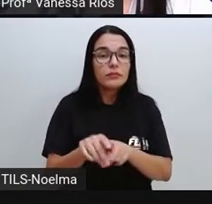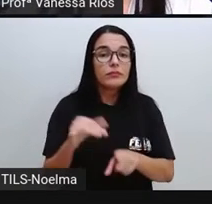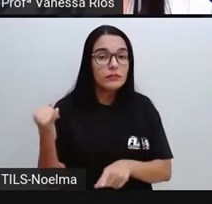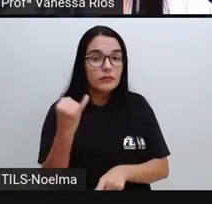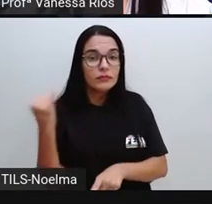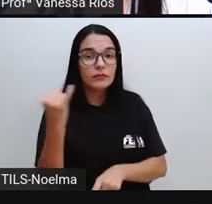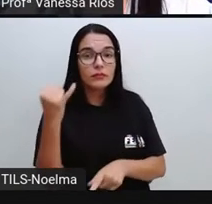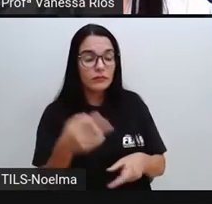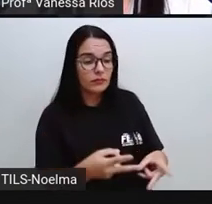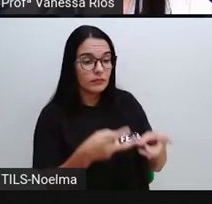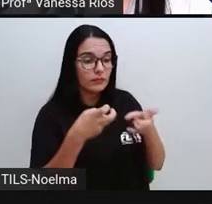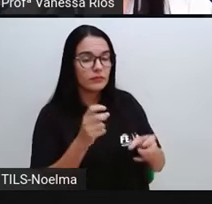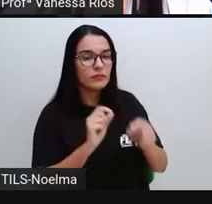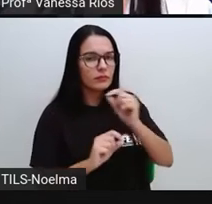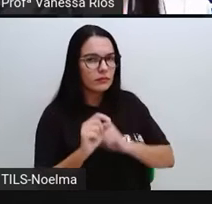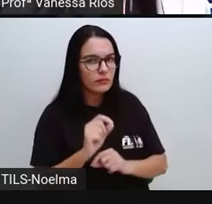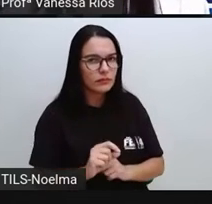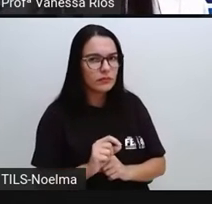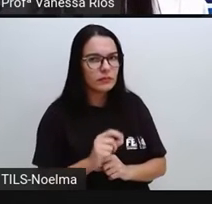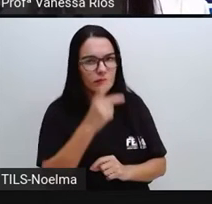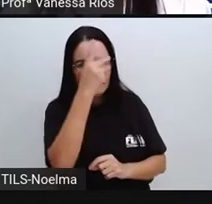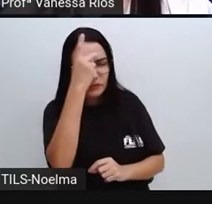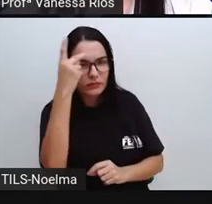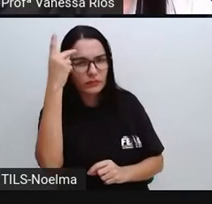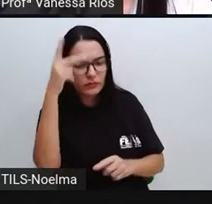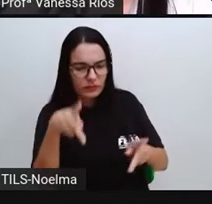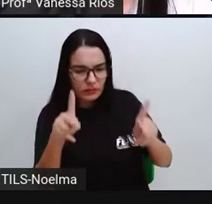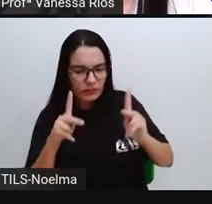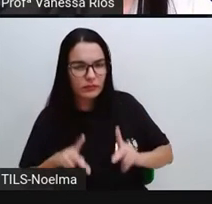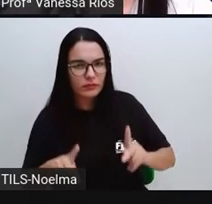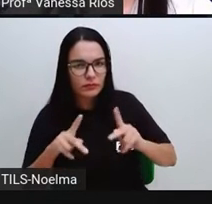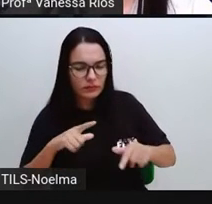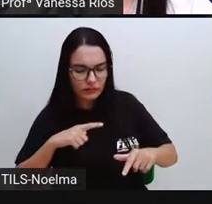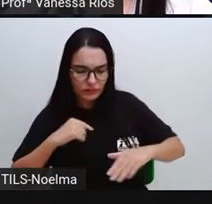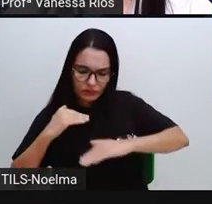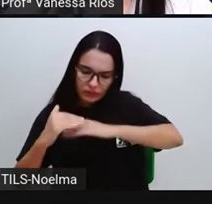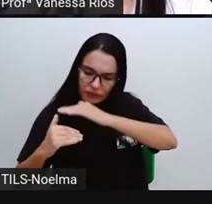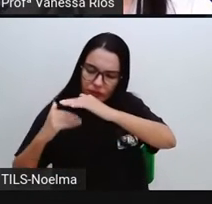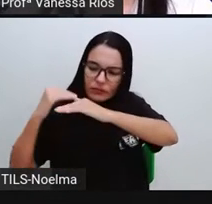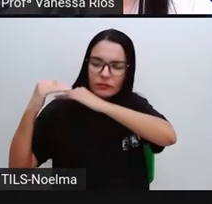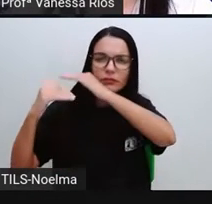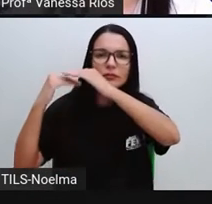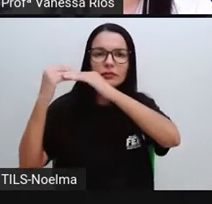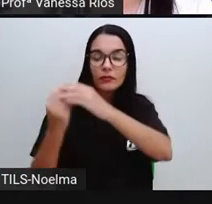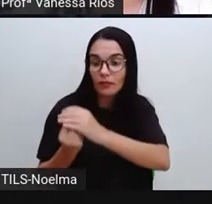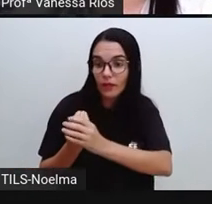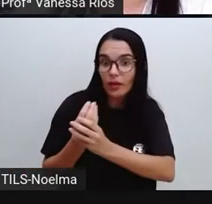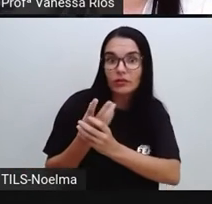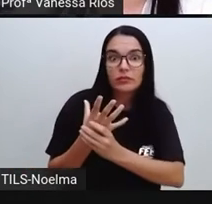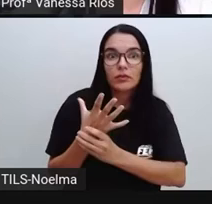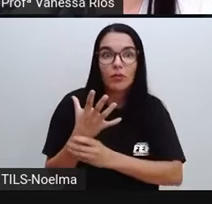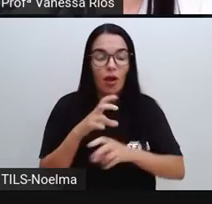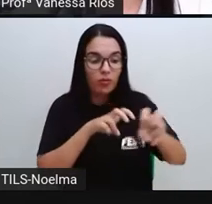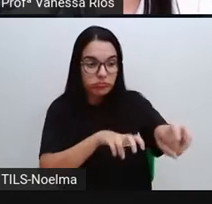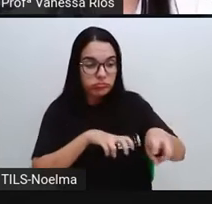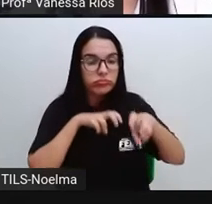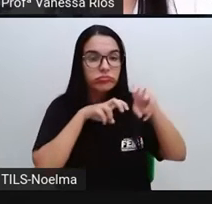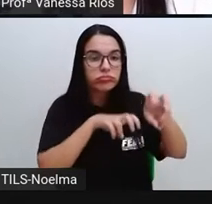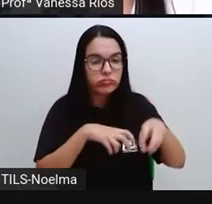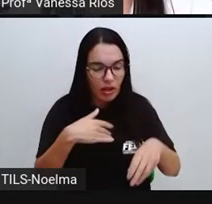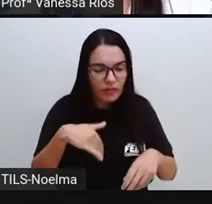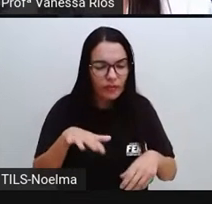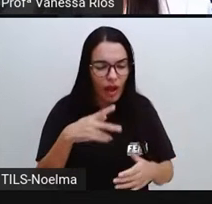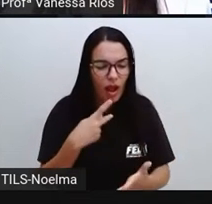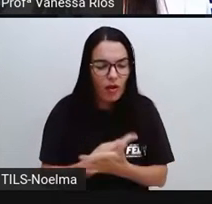povoamento acontece em um determinado período, mas que o desenvolvimento, né? Que a descoberta da agricultura vai acontecendo